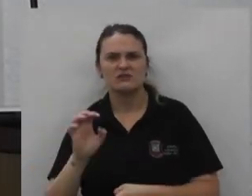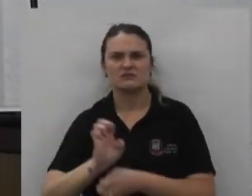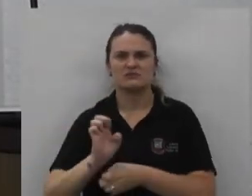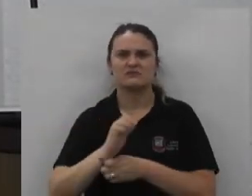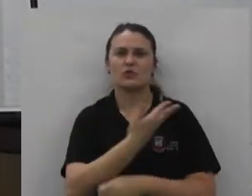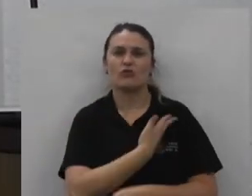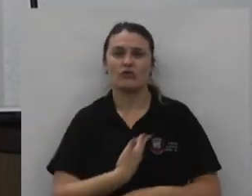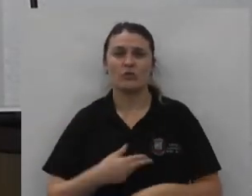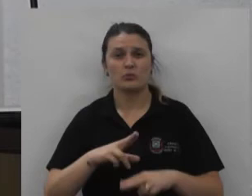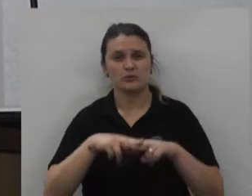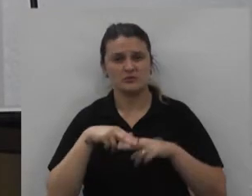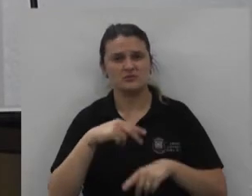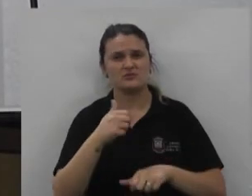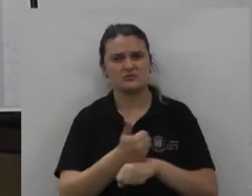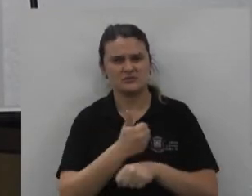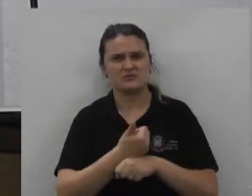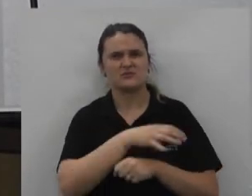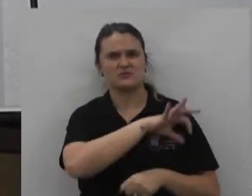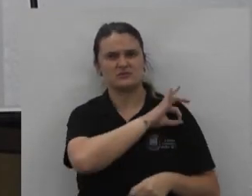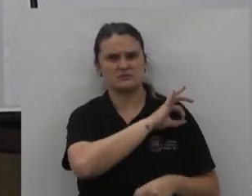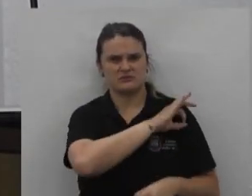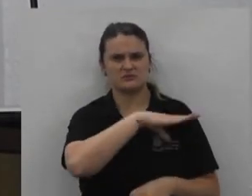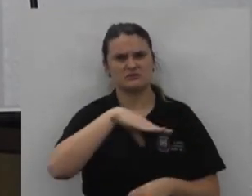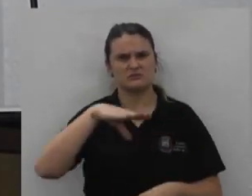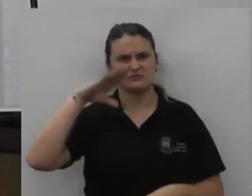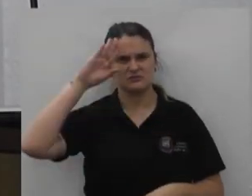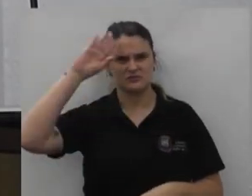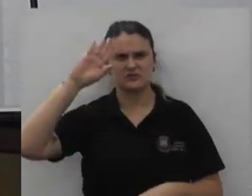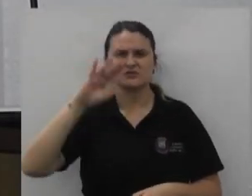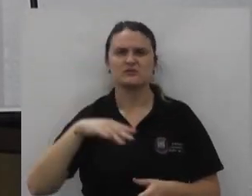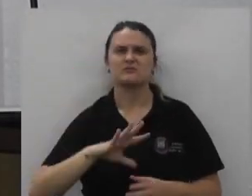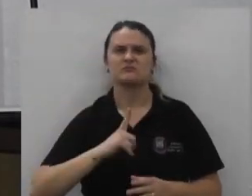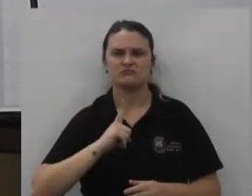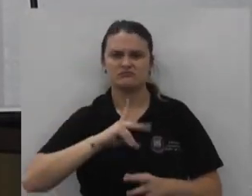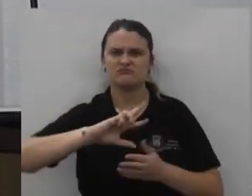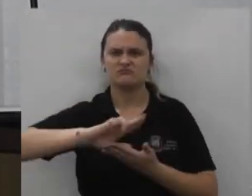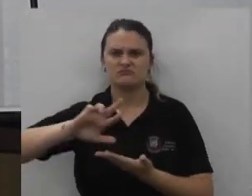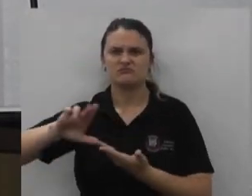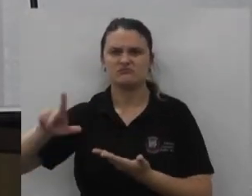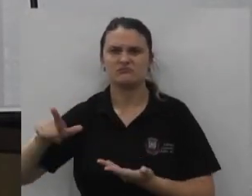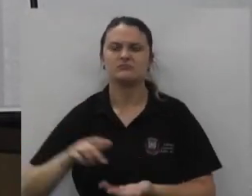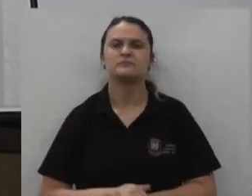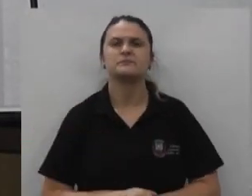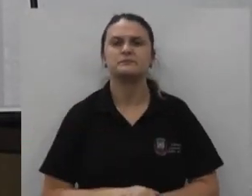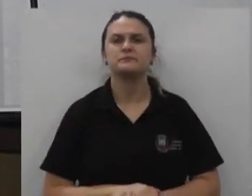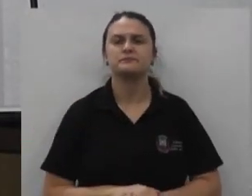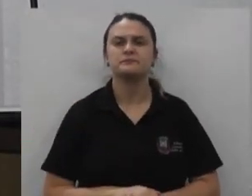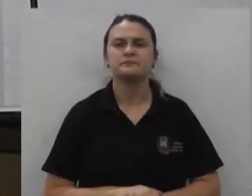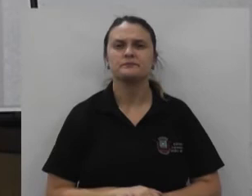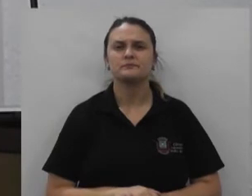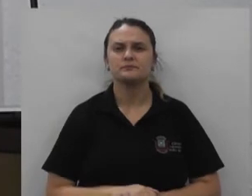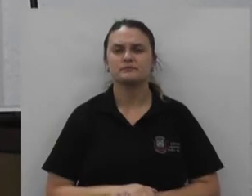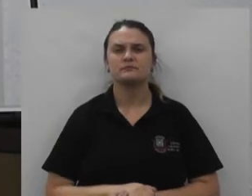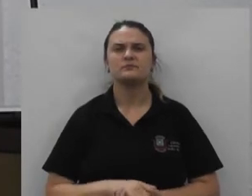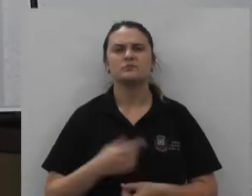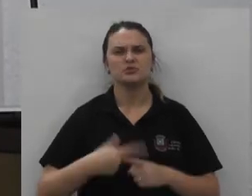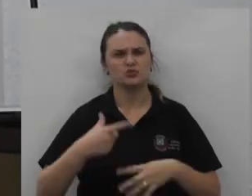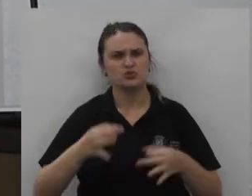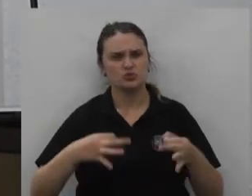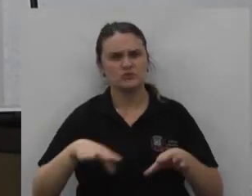por cargos delegado sargento tenente coronel enfim